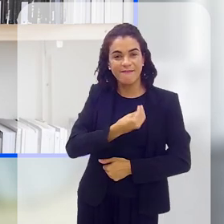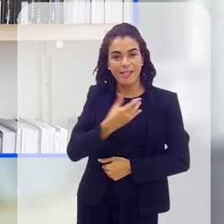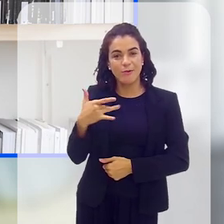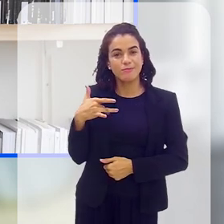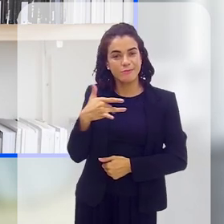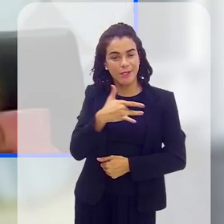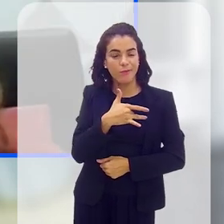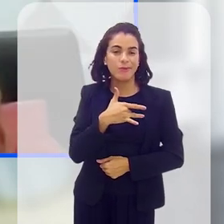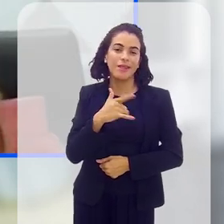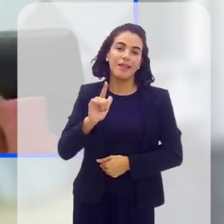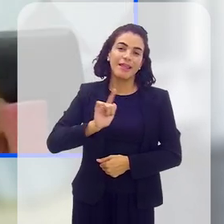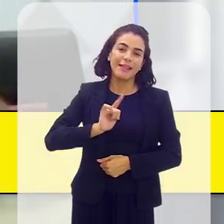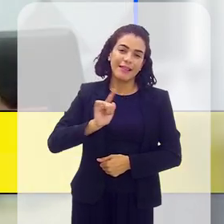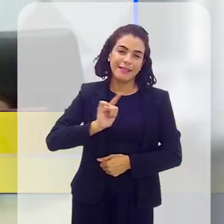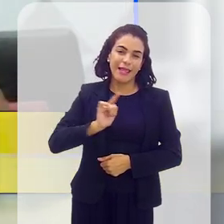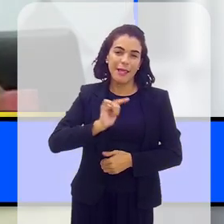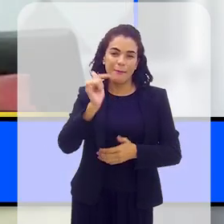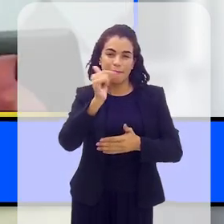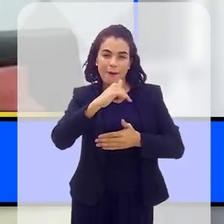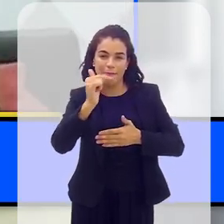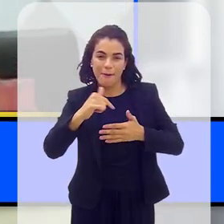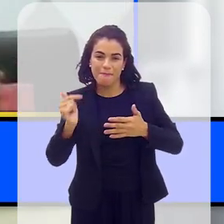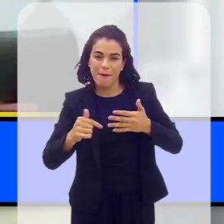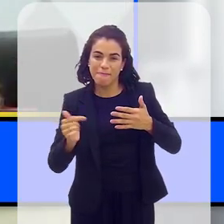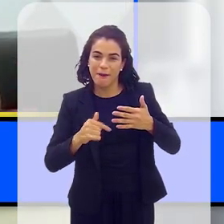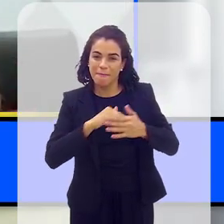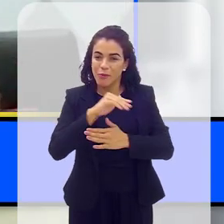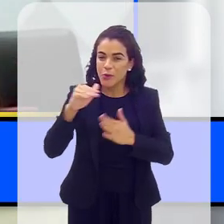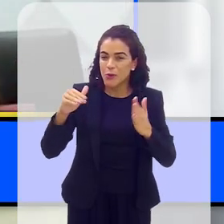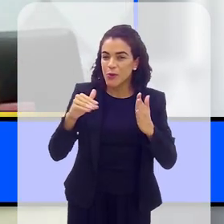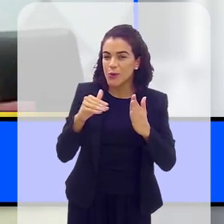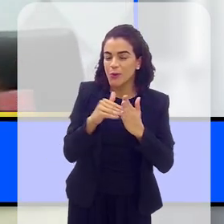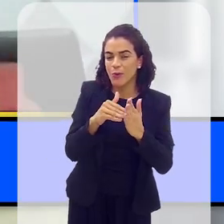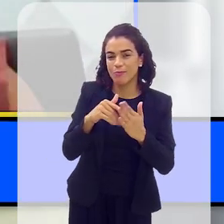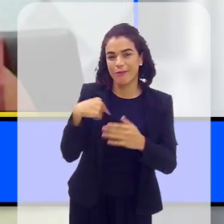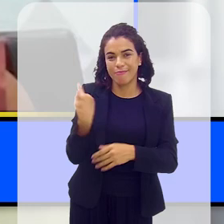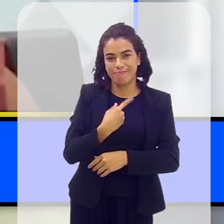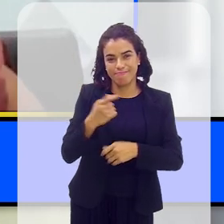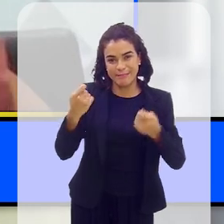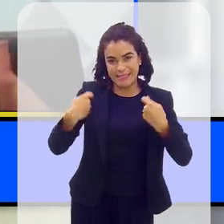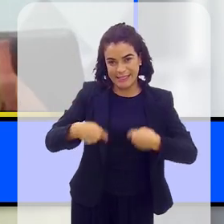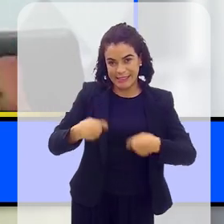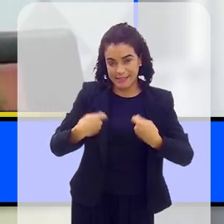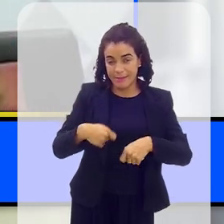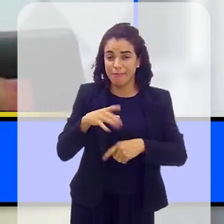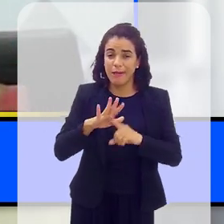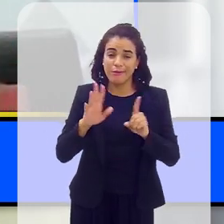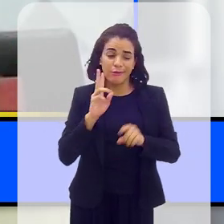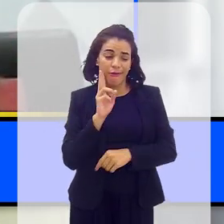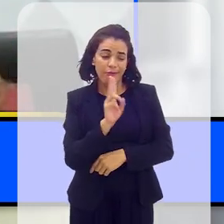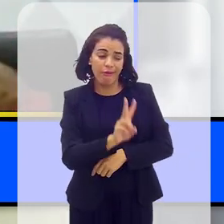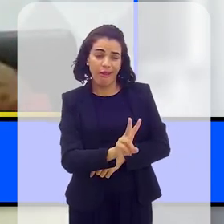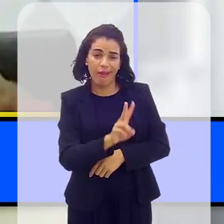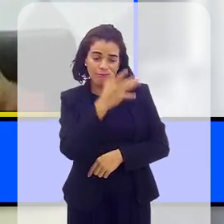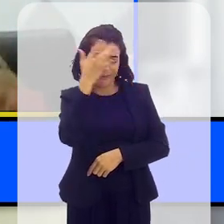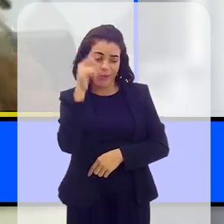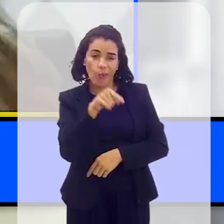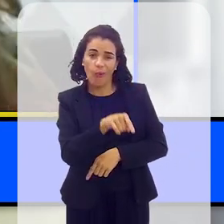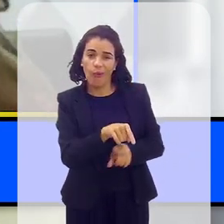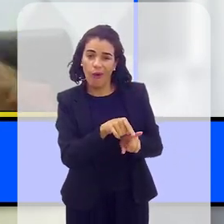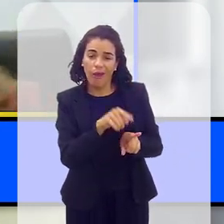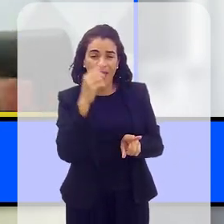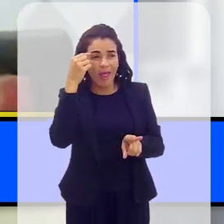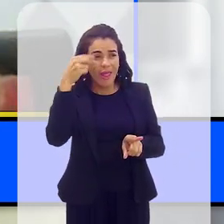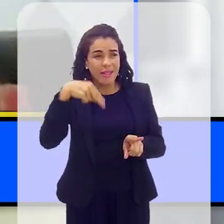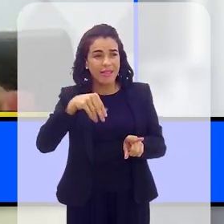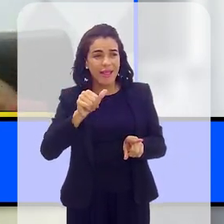saúde e ter aí todos os benefícios que todos nós temos que ter. O detalhe é que a gente só olha, né, para os nossos pacientes quando